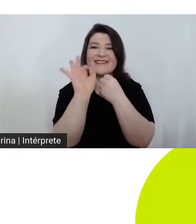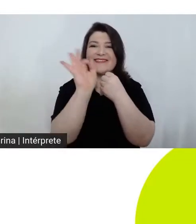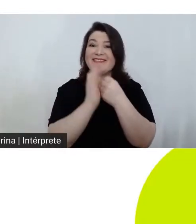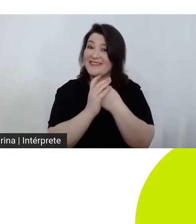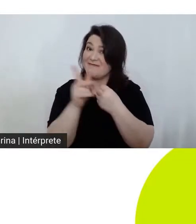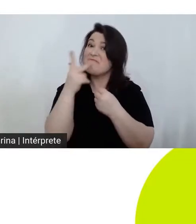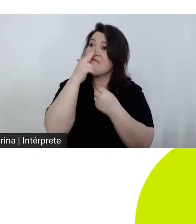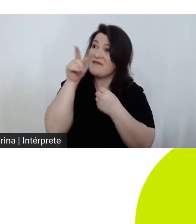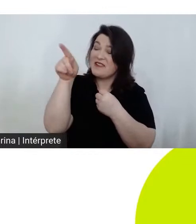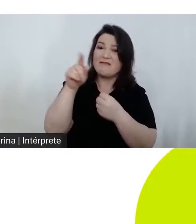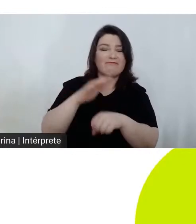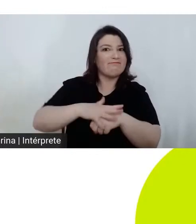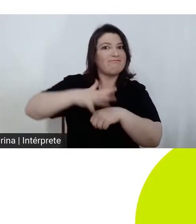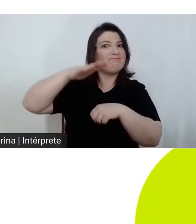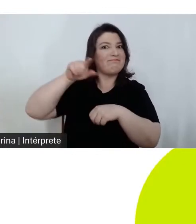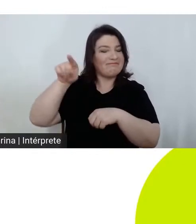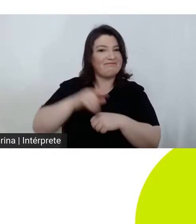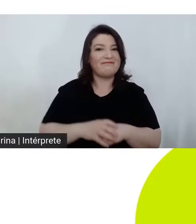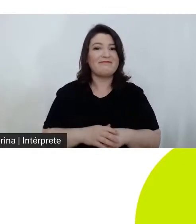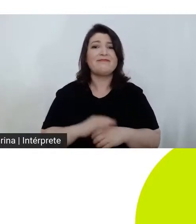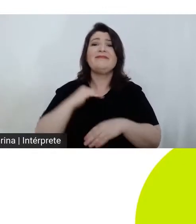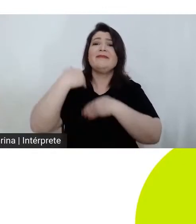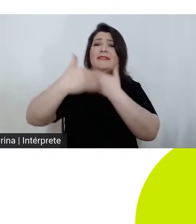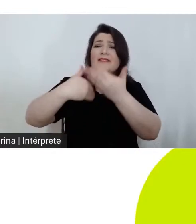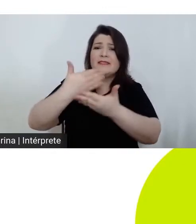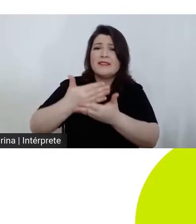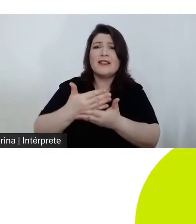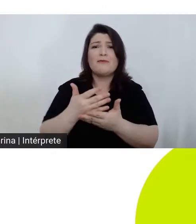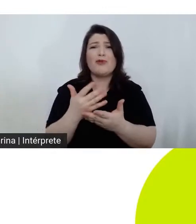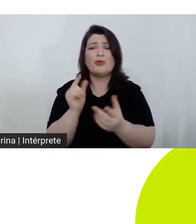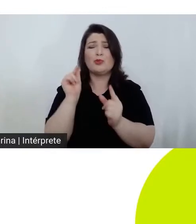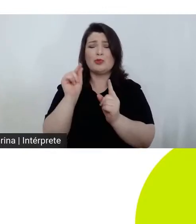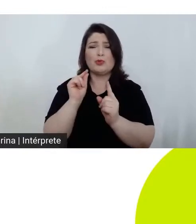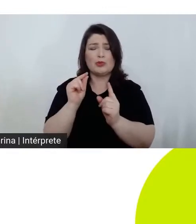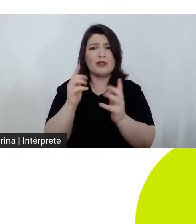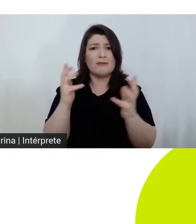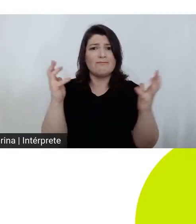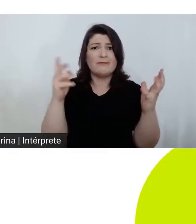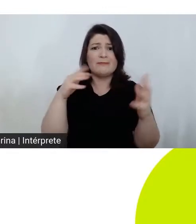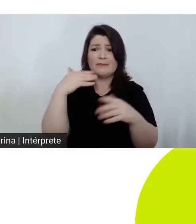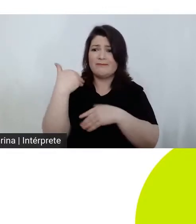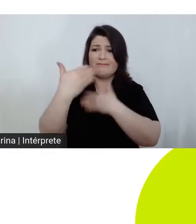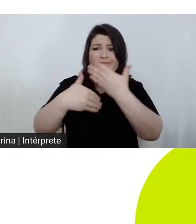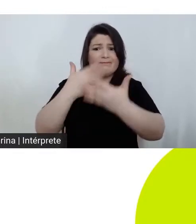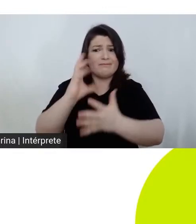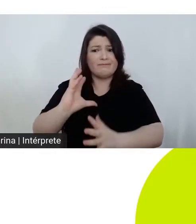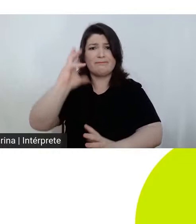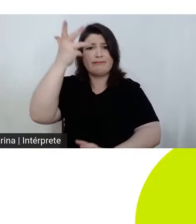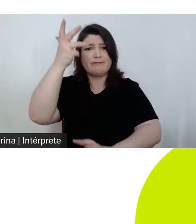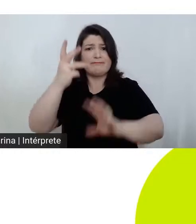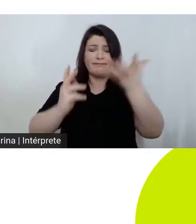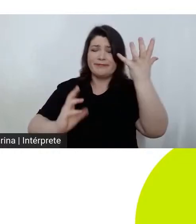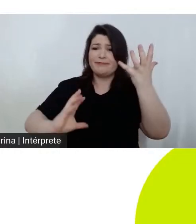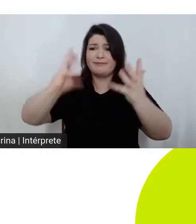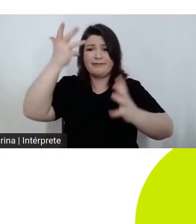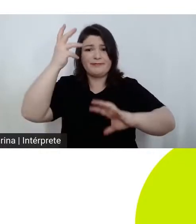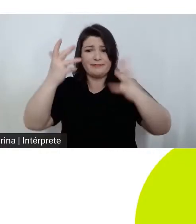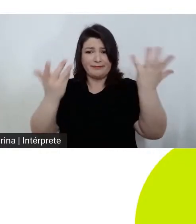montando com tensões crescentes e sufocante na imprevisibilidade dos acontecimentos narrados.